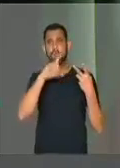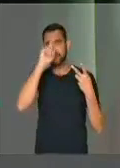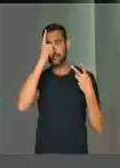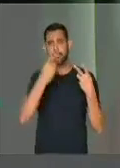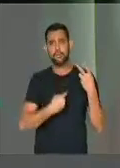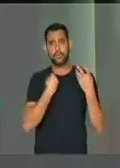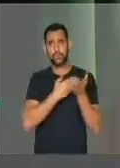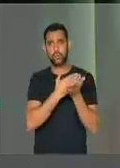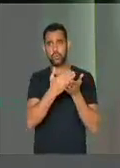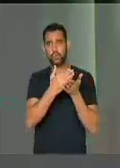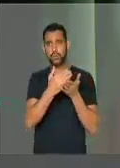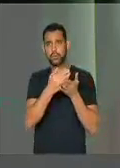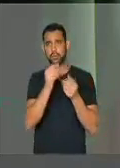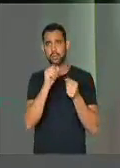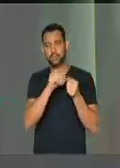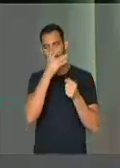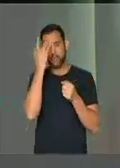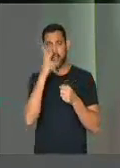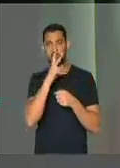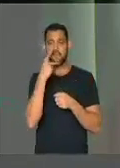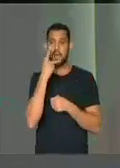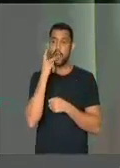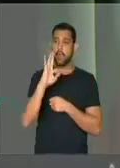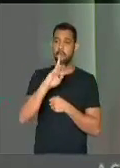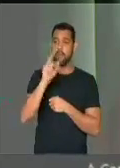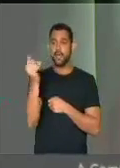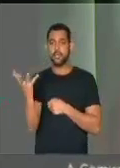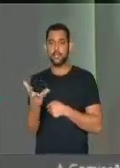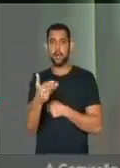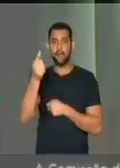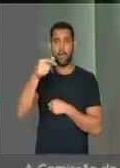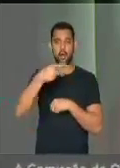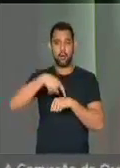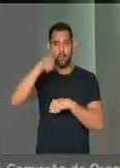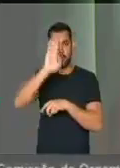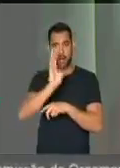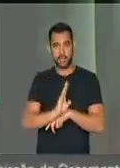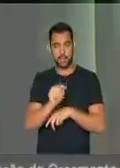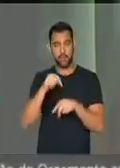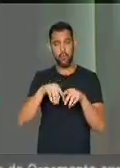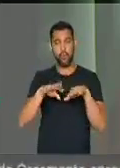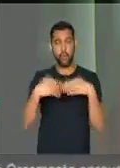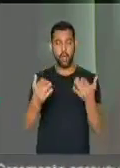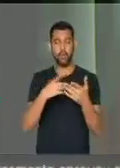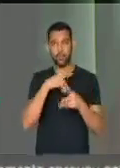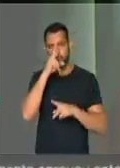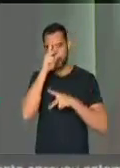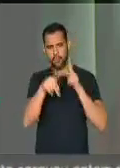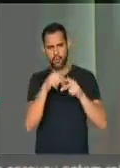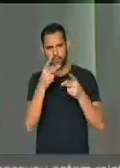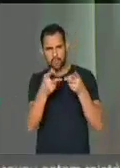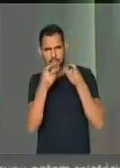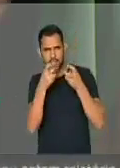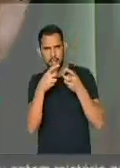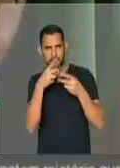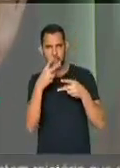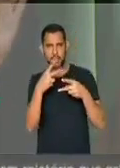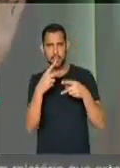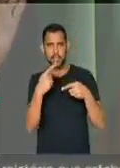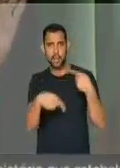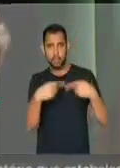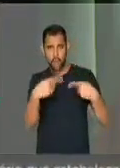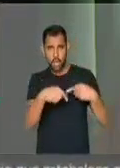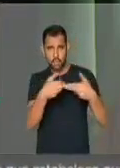surgem os salvadores da pátria, exatamente quando o povo vê na política algo